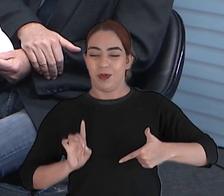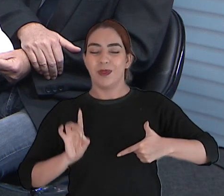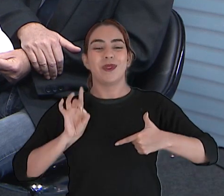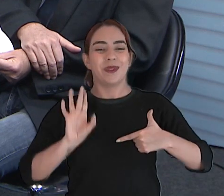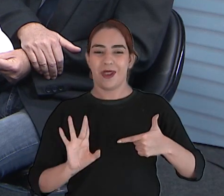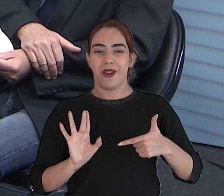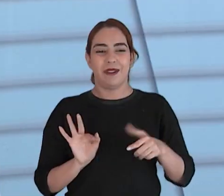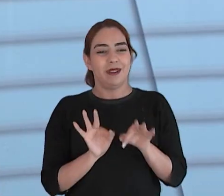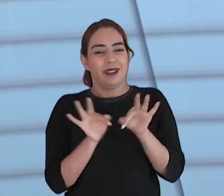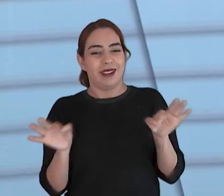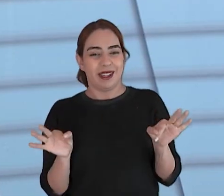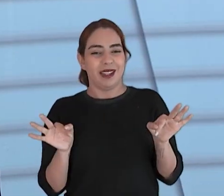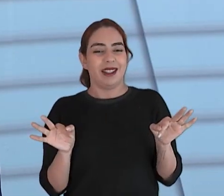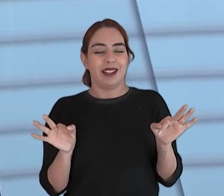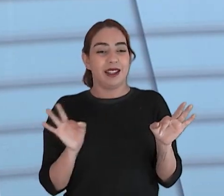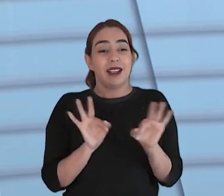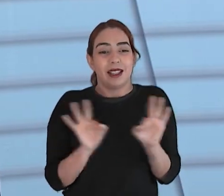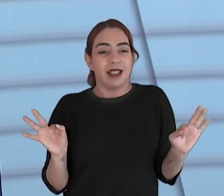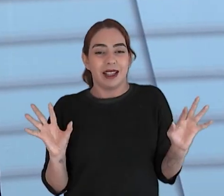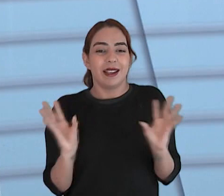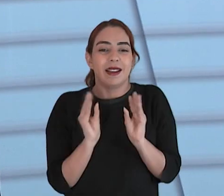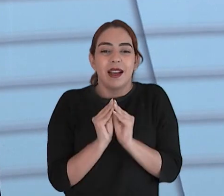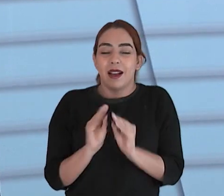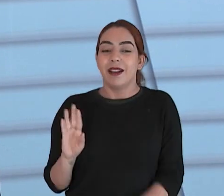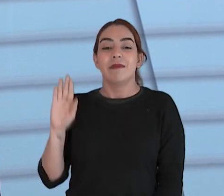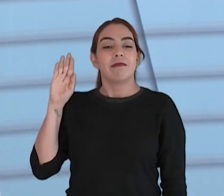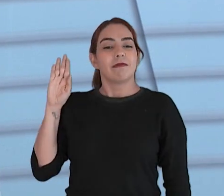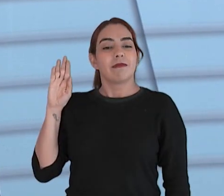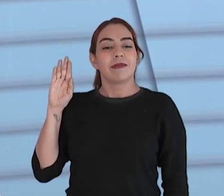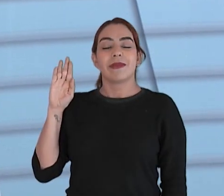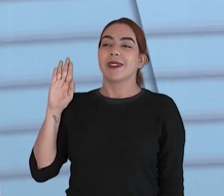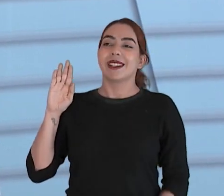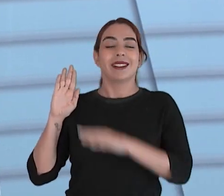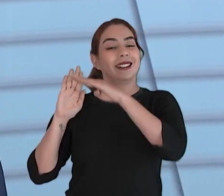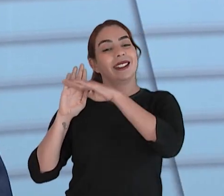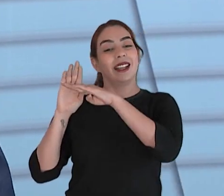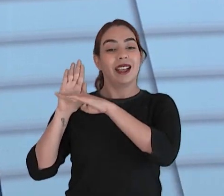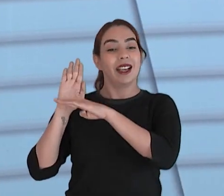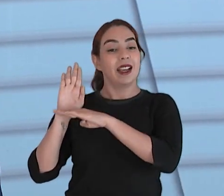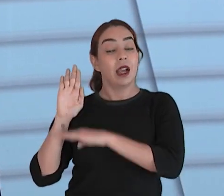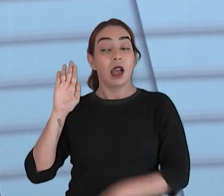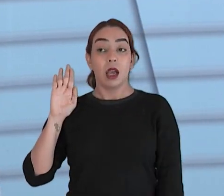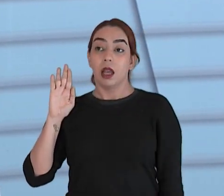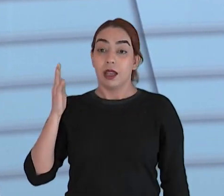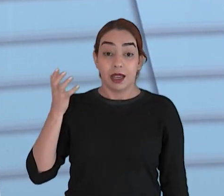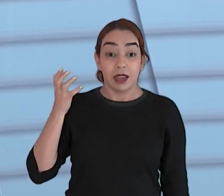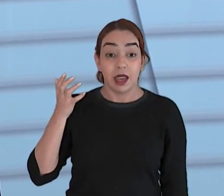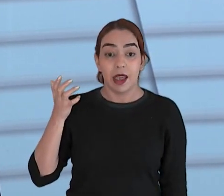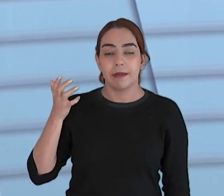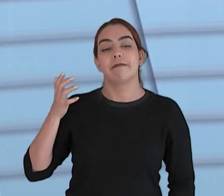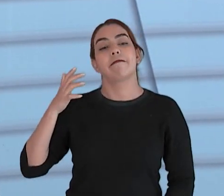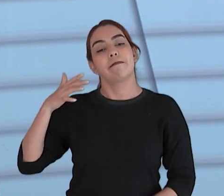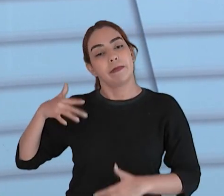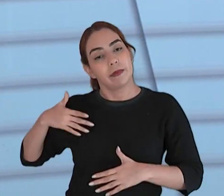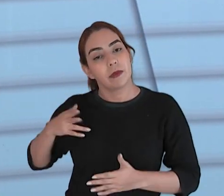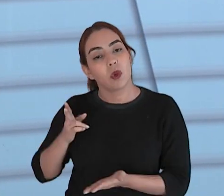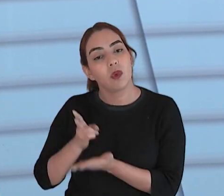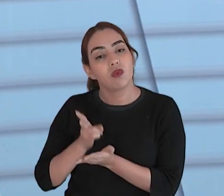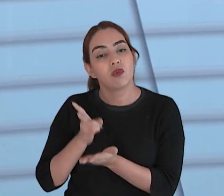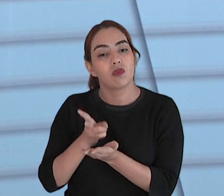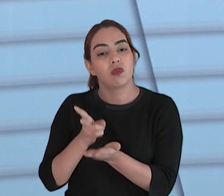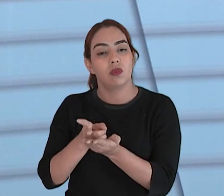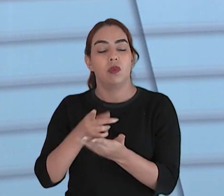naquele período eleitoral, quando se aproxima as eleições. A gente tem um trabalho que, graças a Deus,